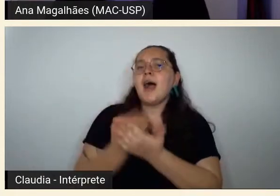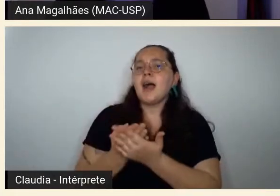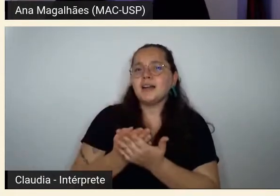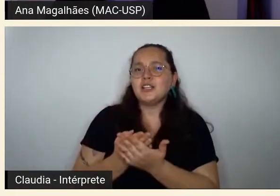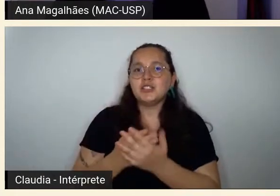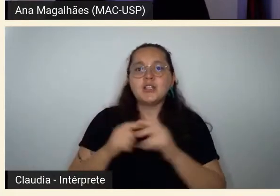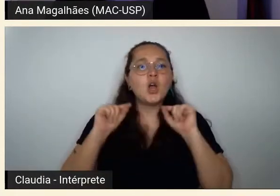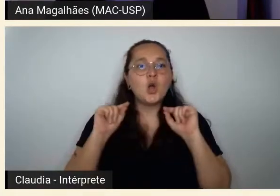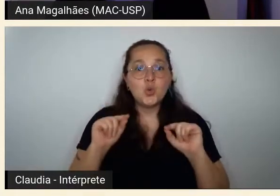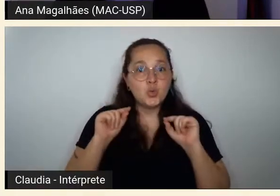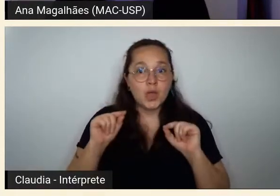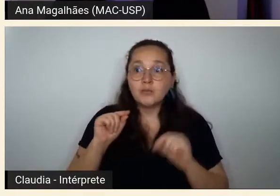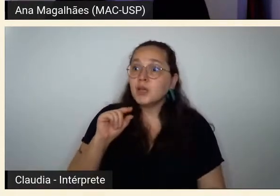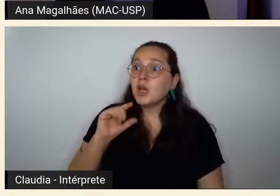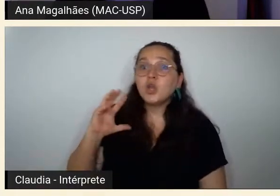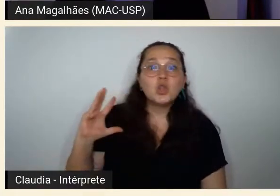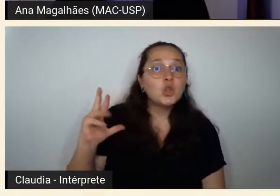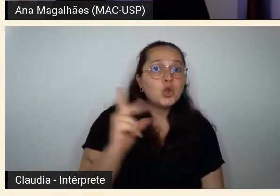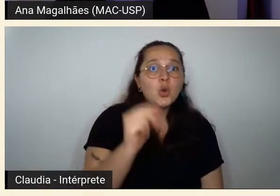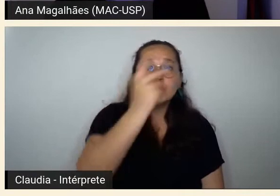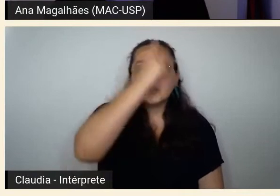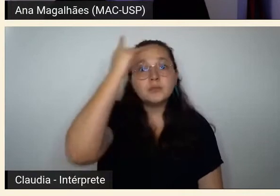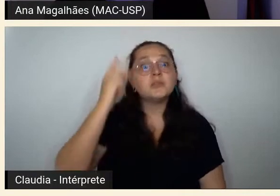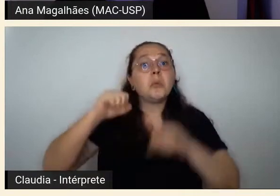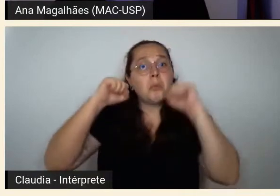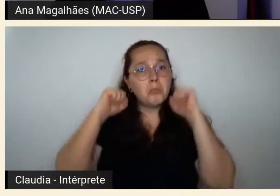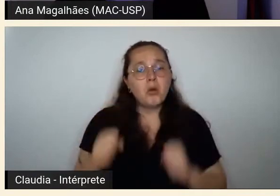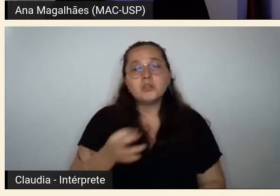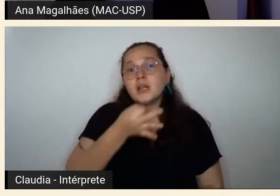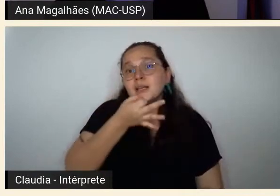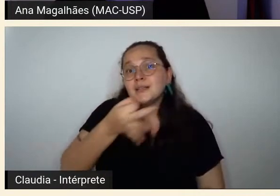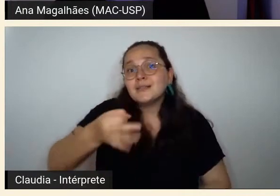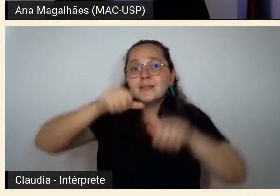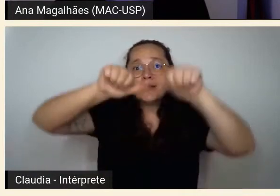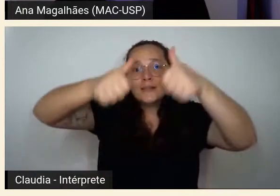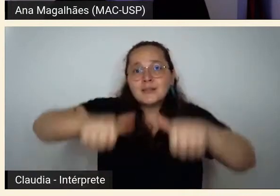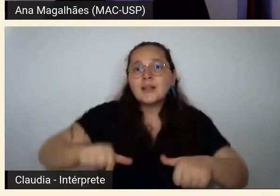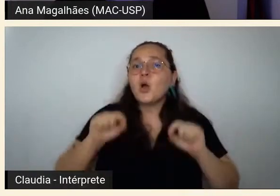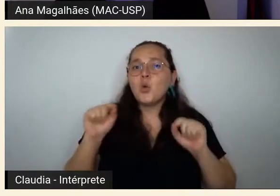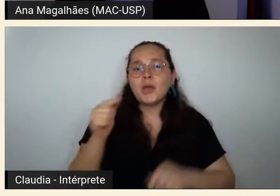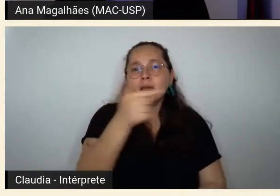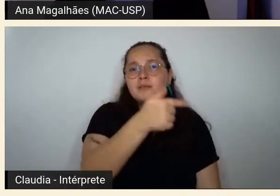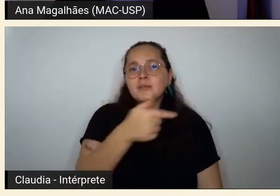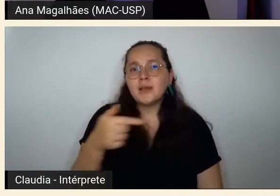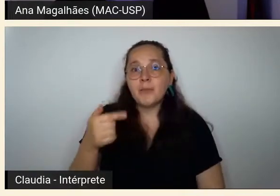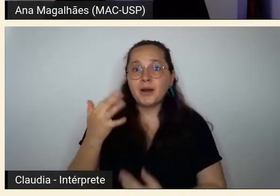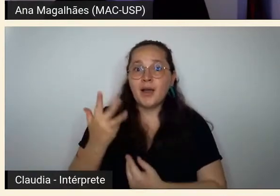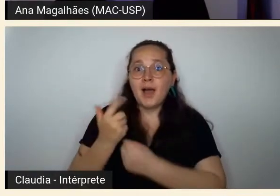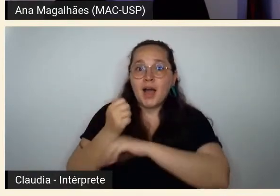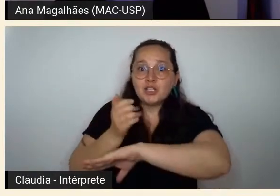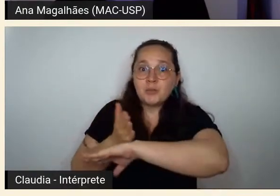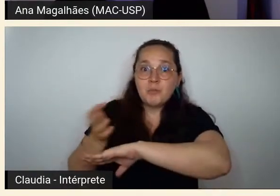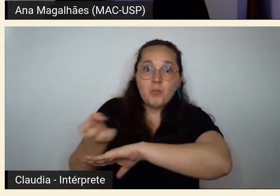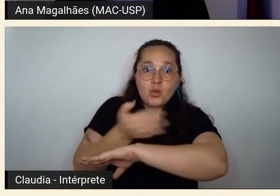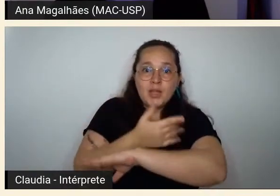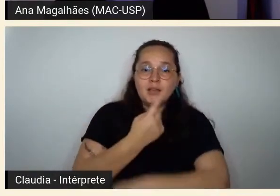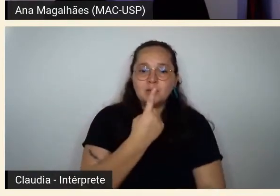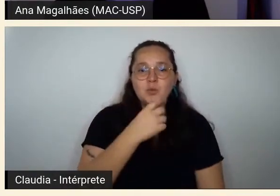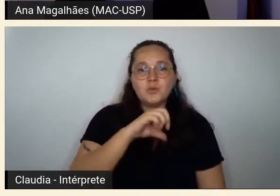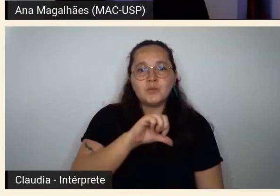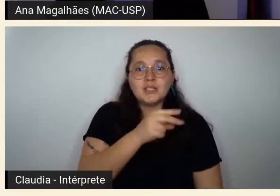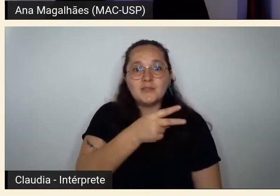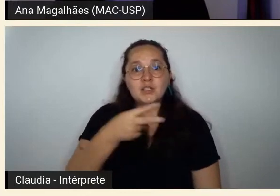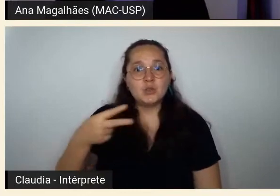reflexão crítica sobre a Semana de Arte Moderna de 22. Não interessa apenas a celebração da